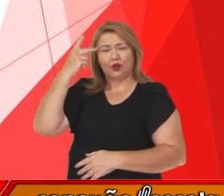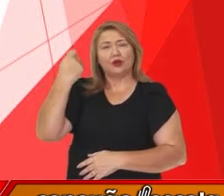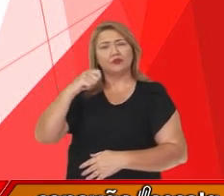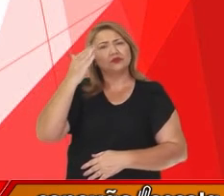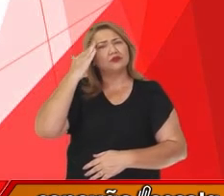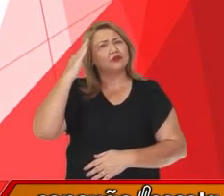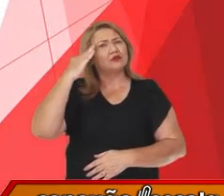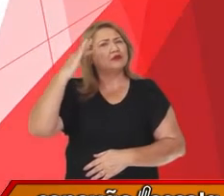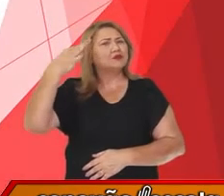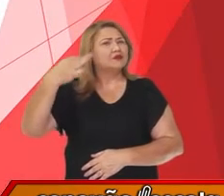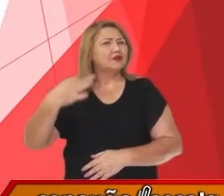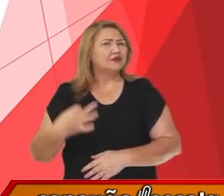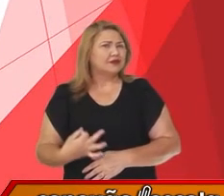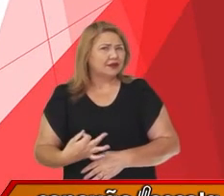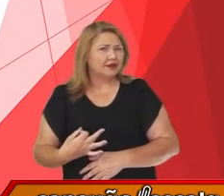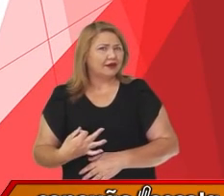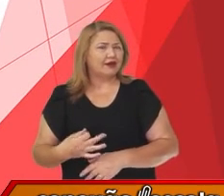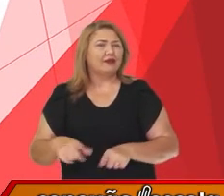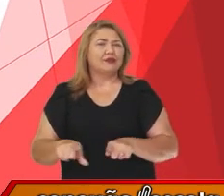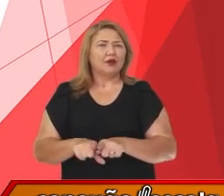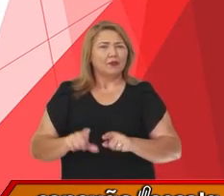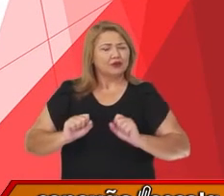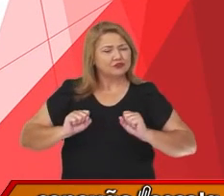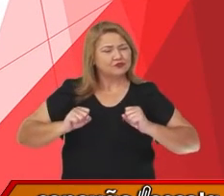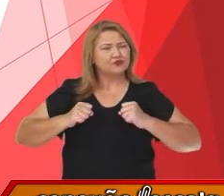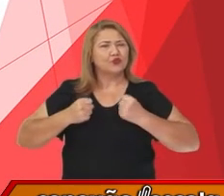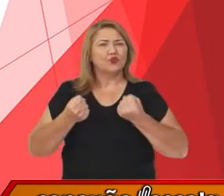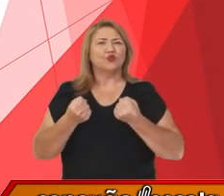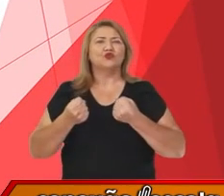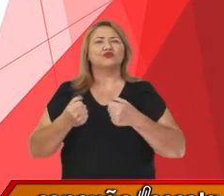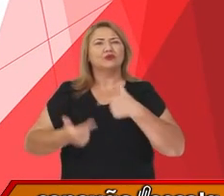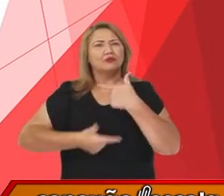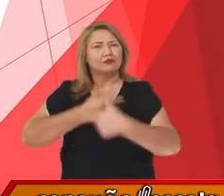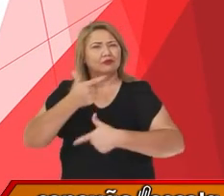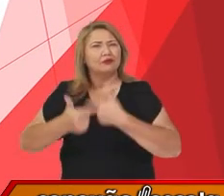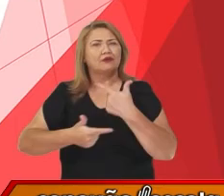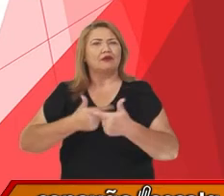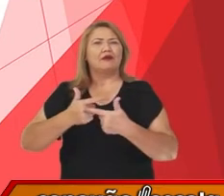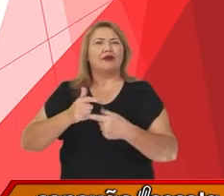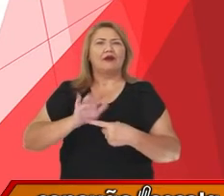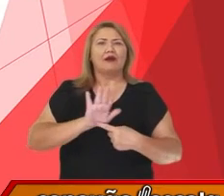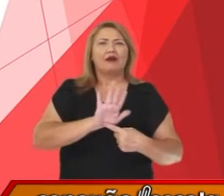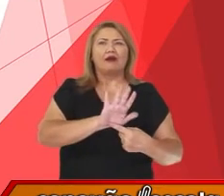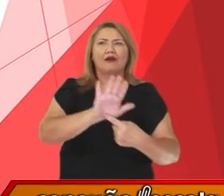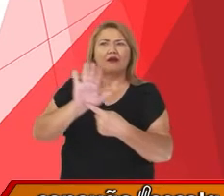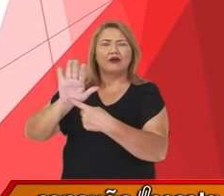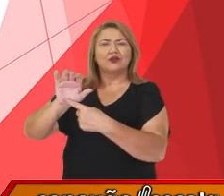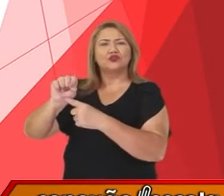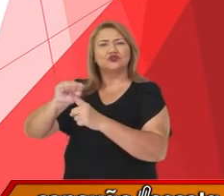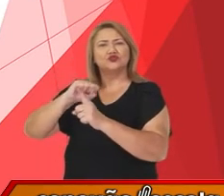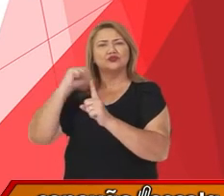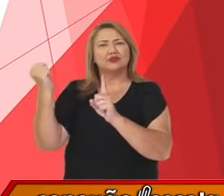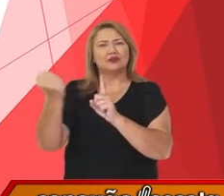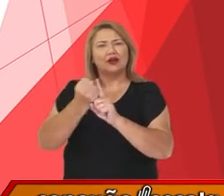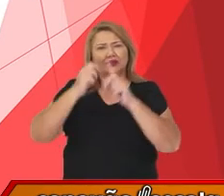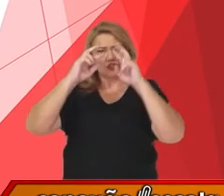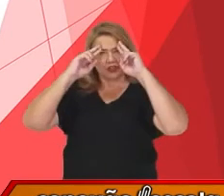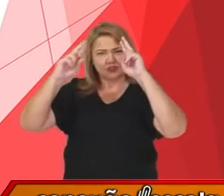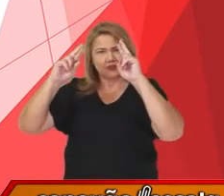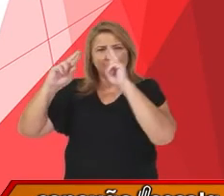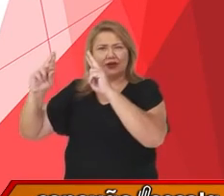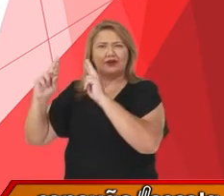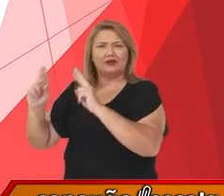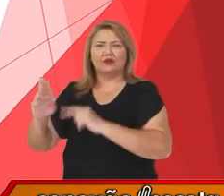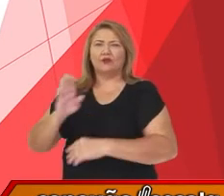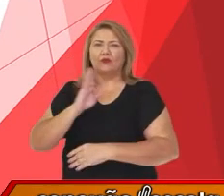e precisamos trabalhar para que a nossa sociedade respeite o outro, para que ela